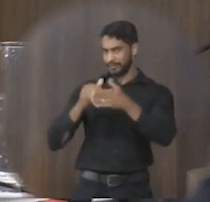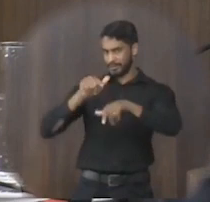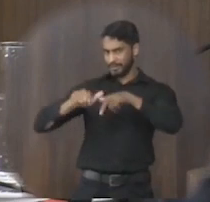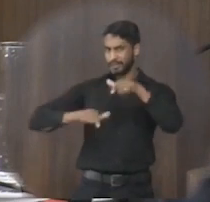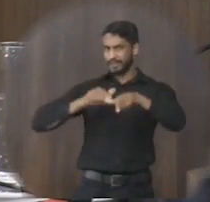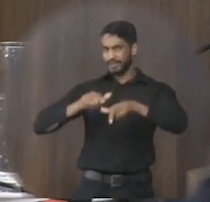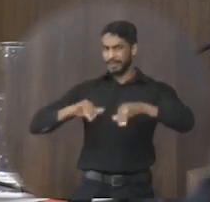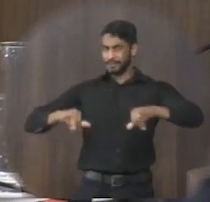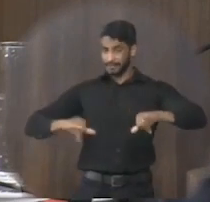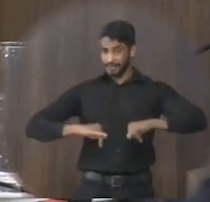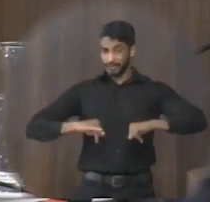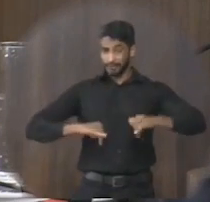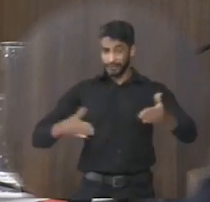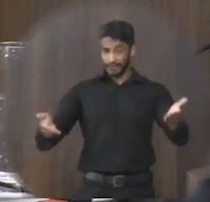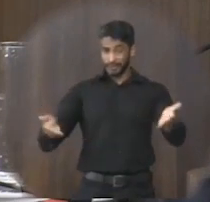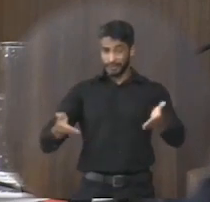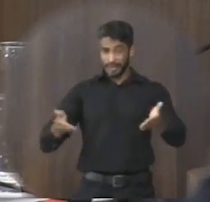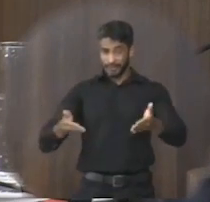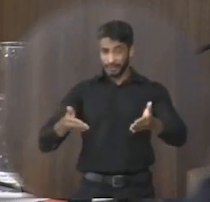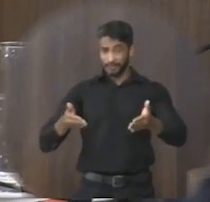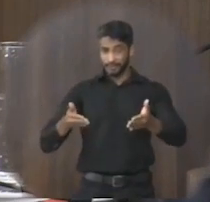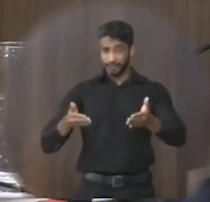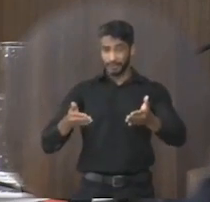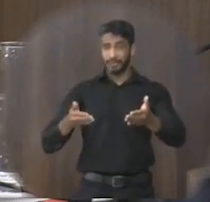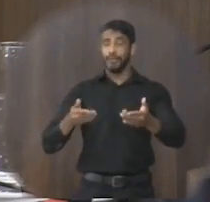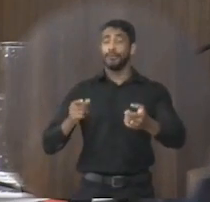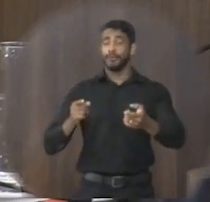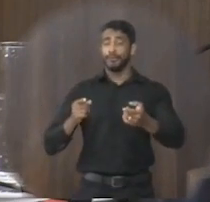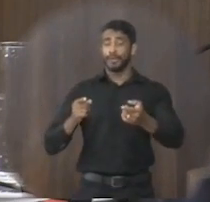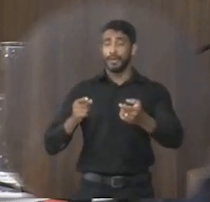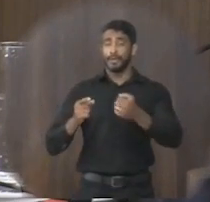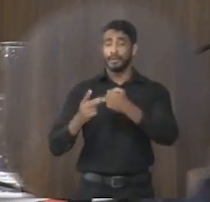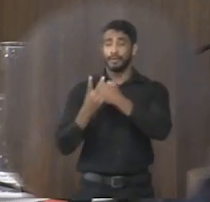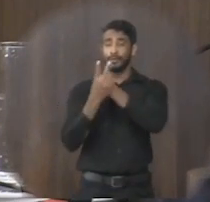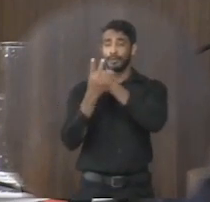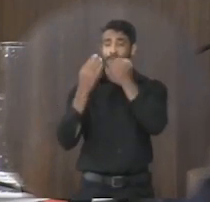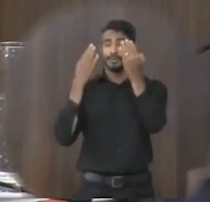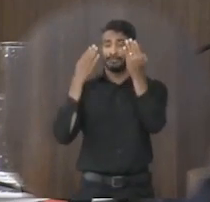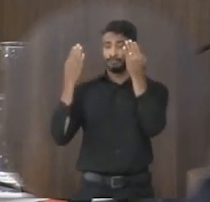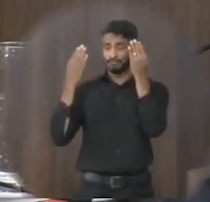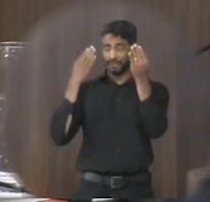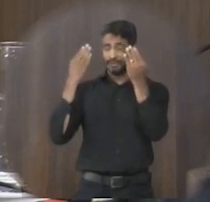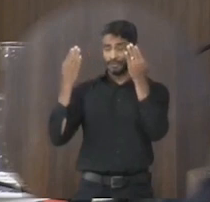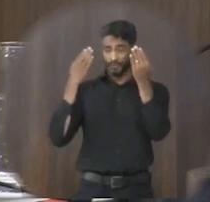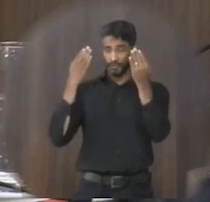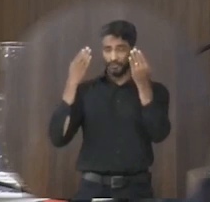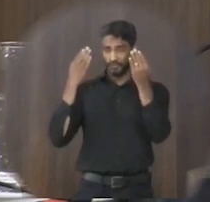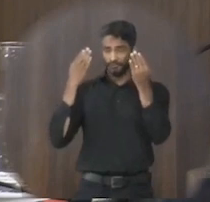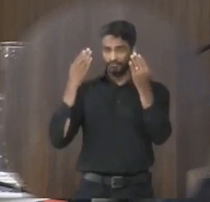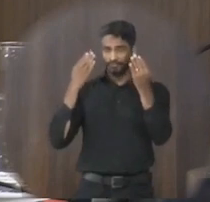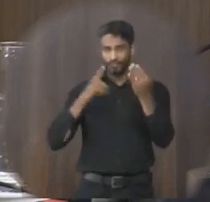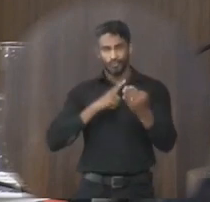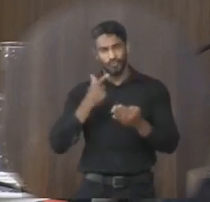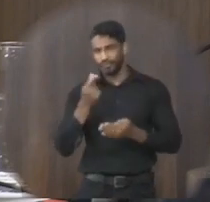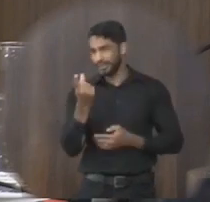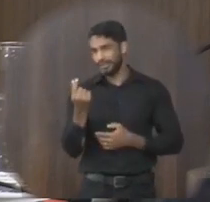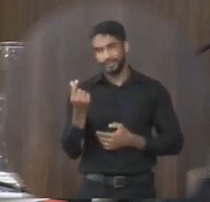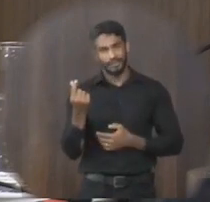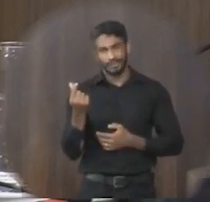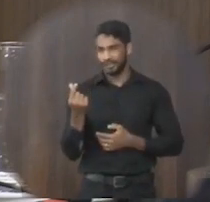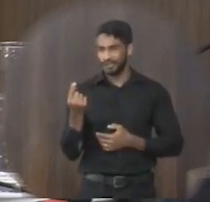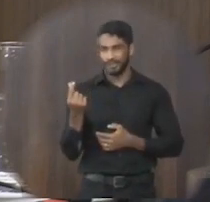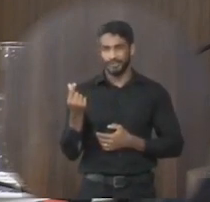está sofrendo até hoje um tratamento psicólogo e não tem dinheiro, gente,